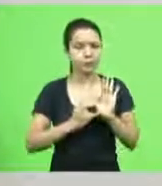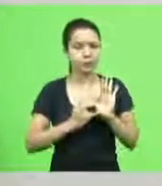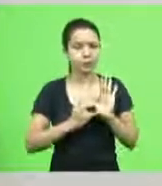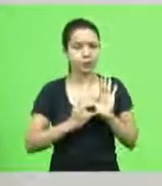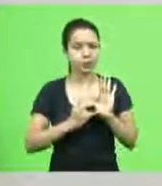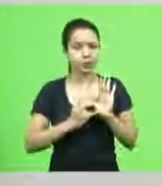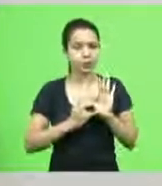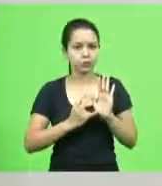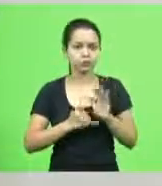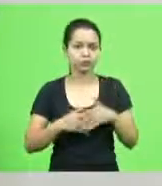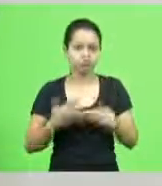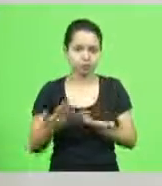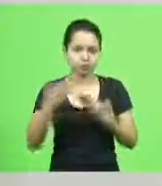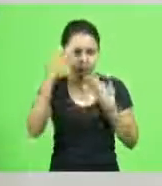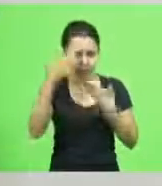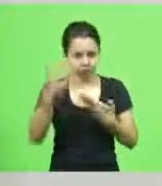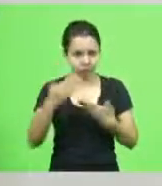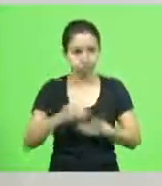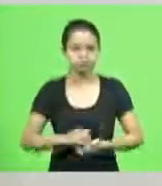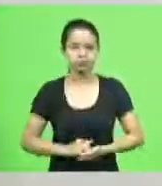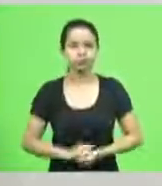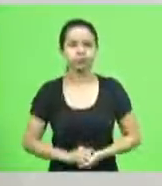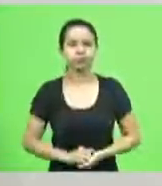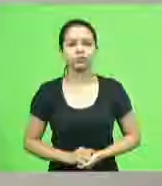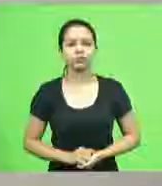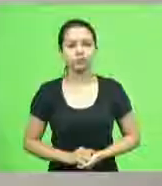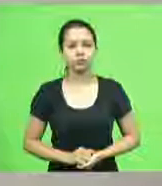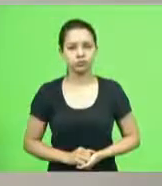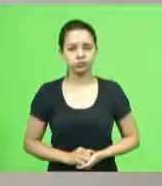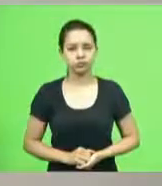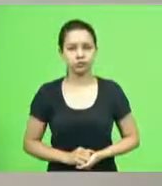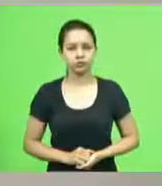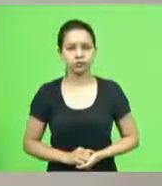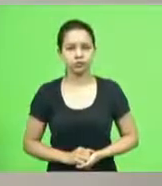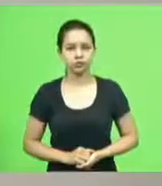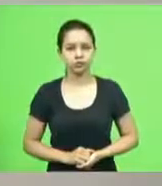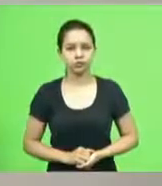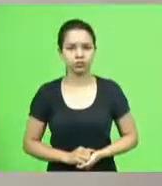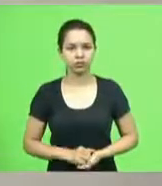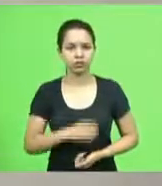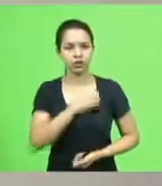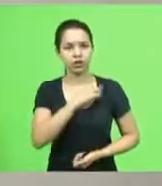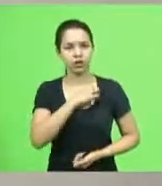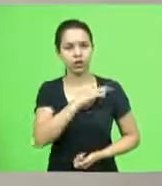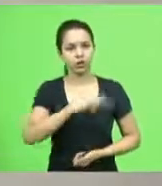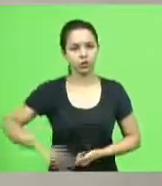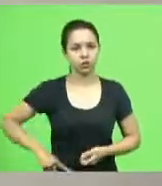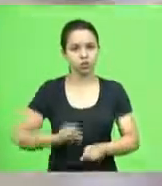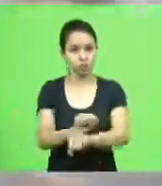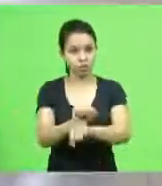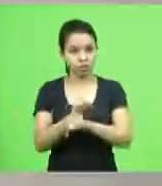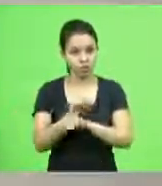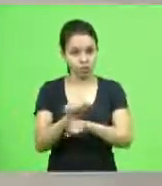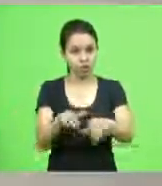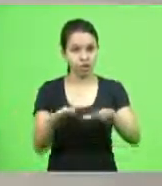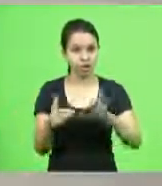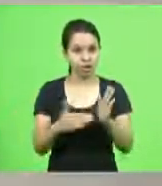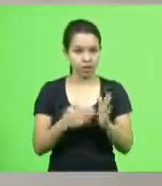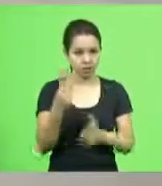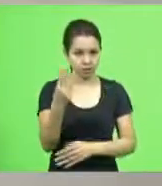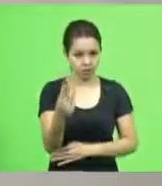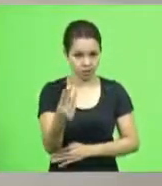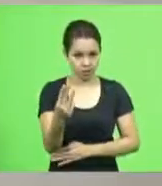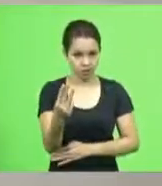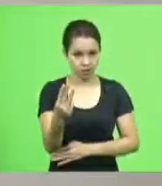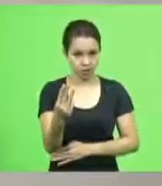concessões muito obrigado senhor presidente pela atenção de vossa excelência esta presidência suspende a presente sessão até as 15 horas momento